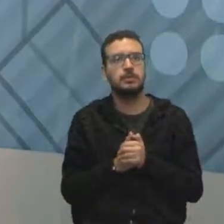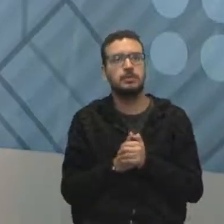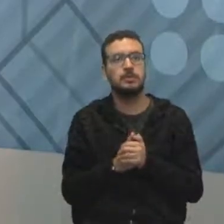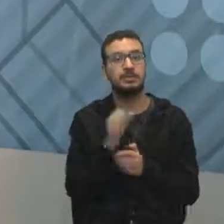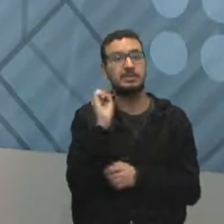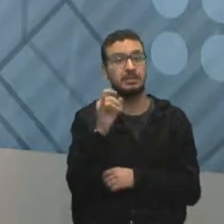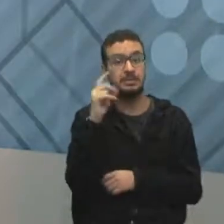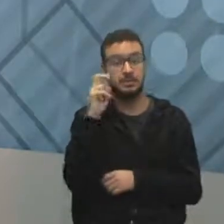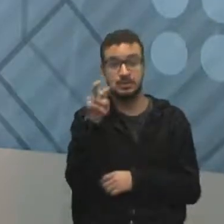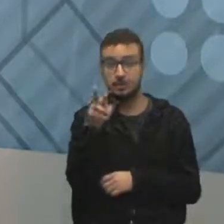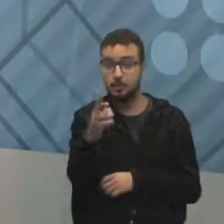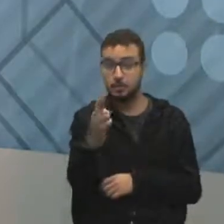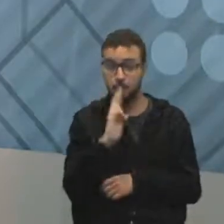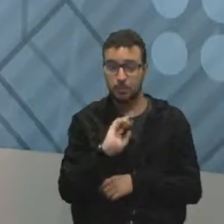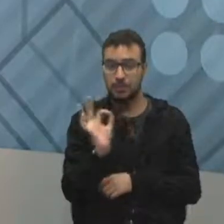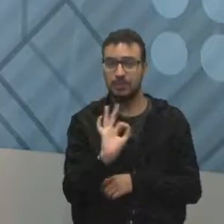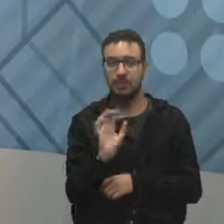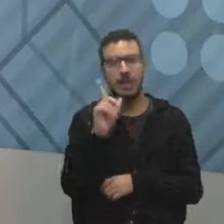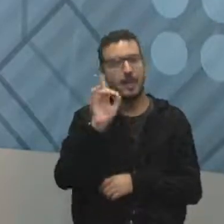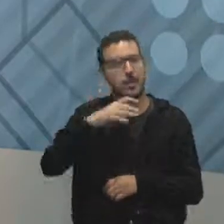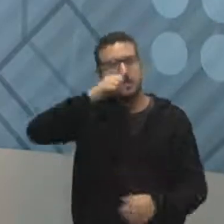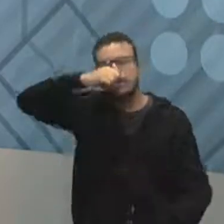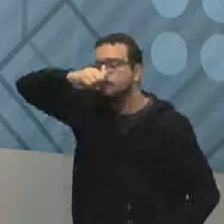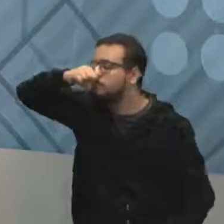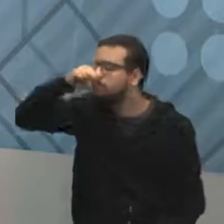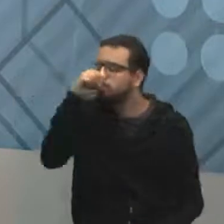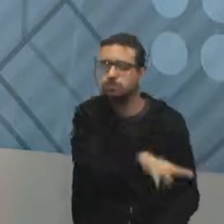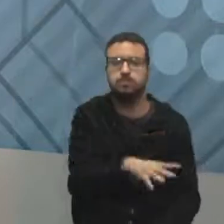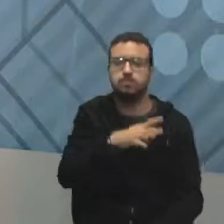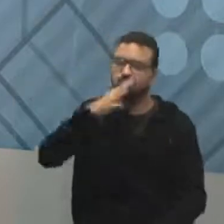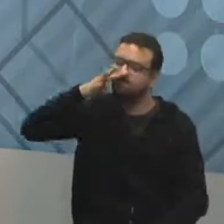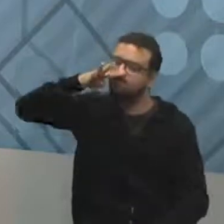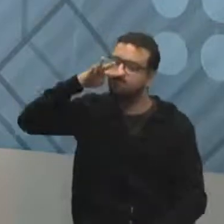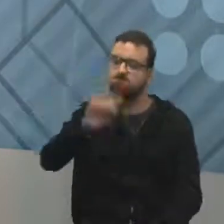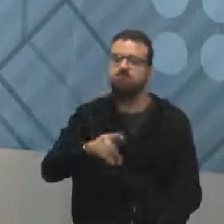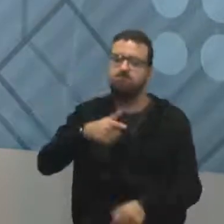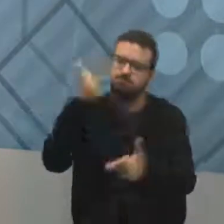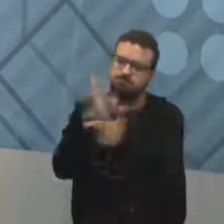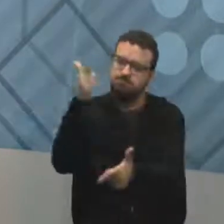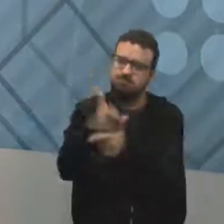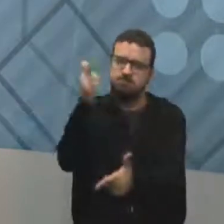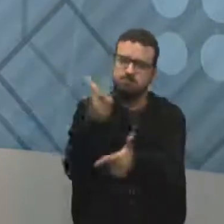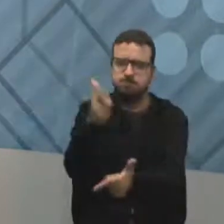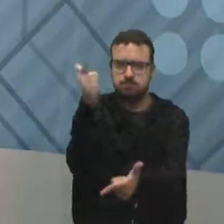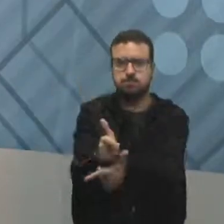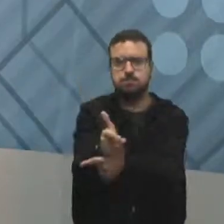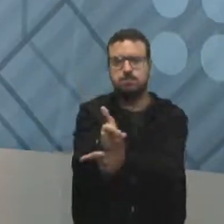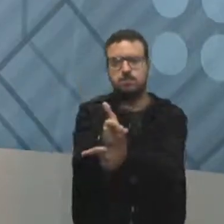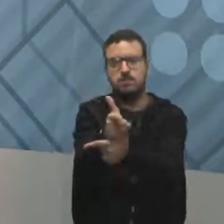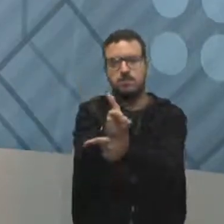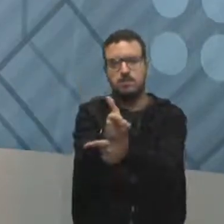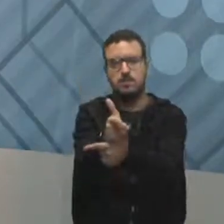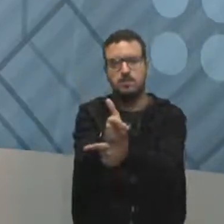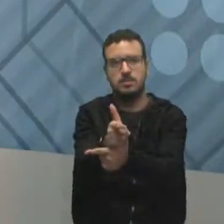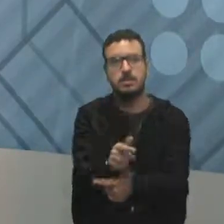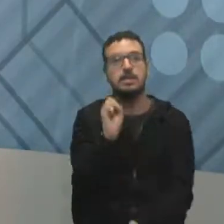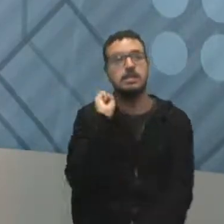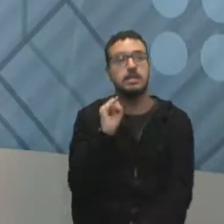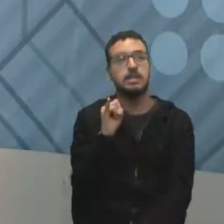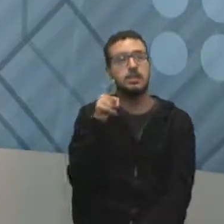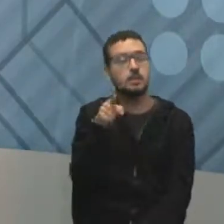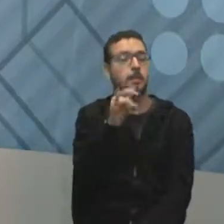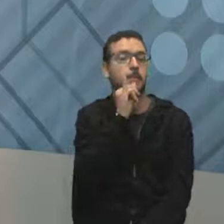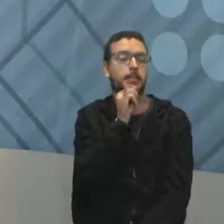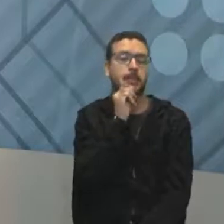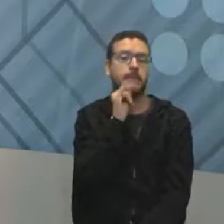Se você não respondeu, você vai levar uma bronca muito grande, uma bronca homérica. Se você, por